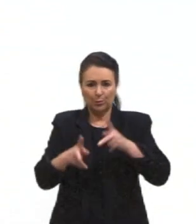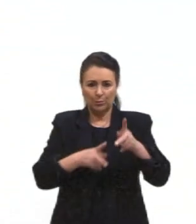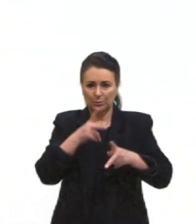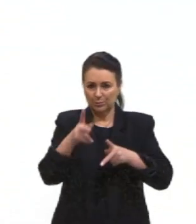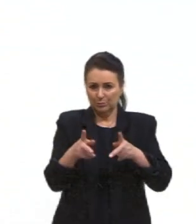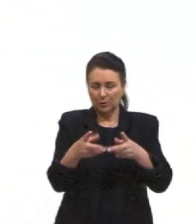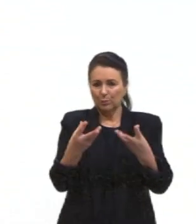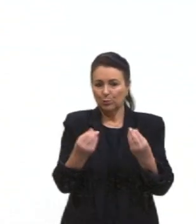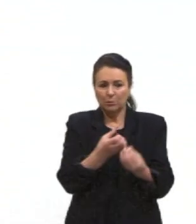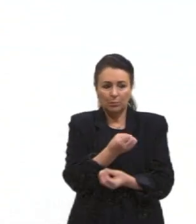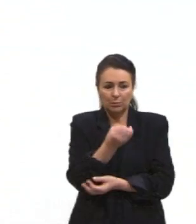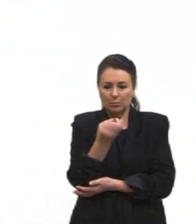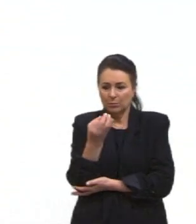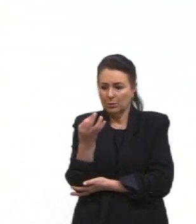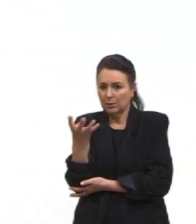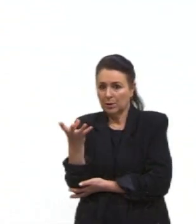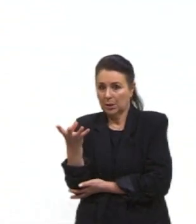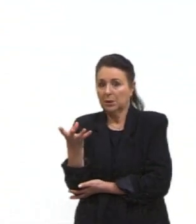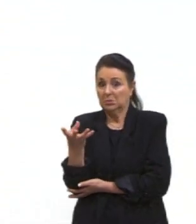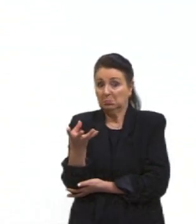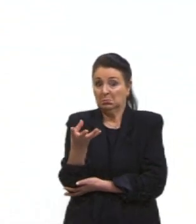uma quantidade aí de habitantes